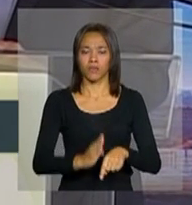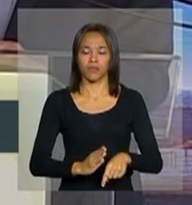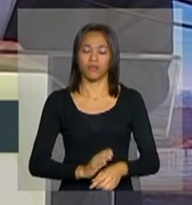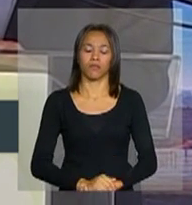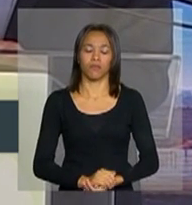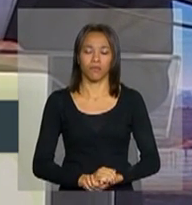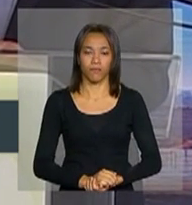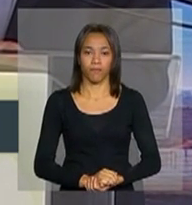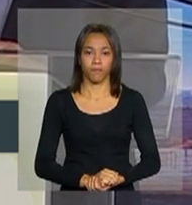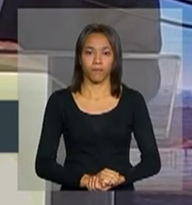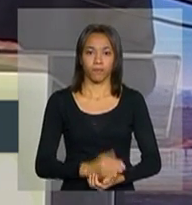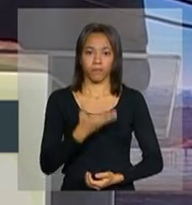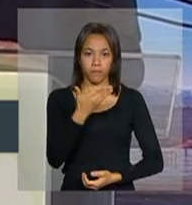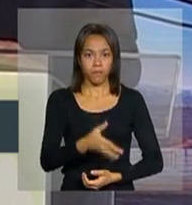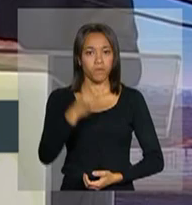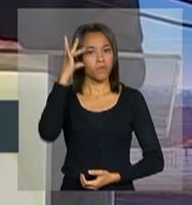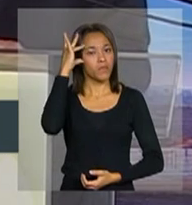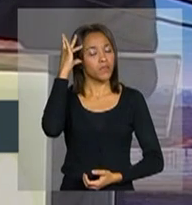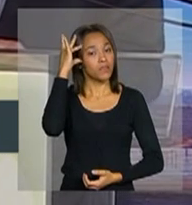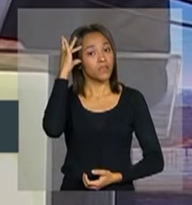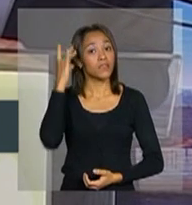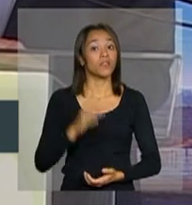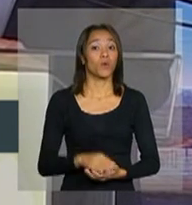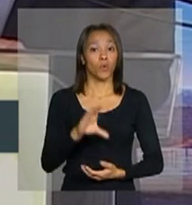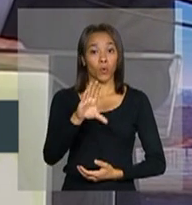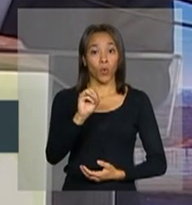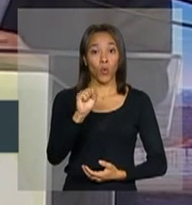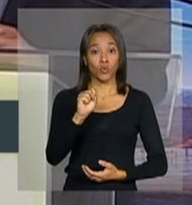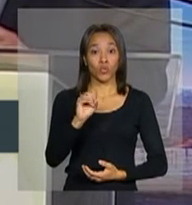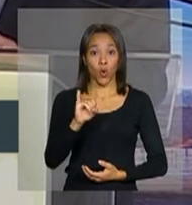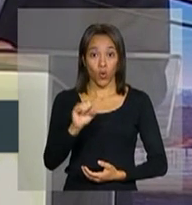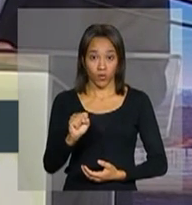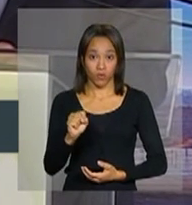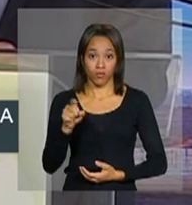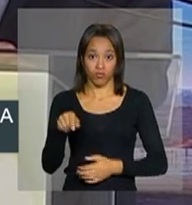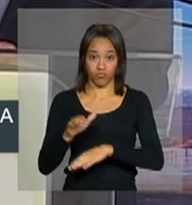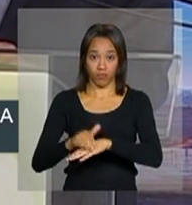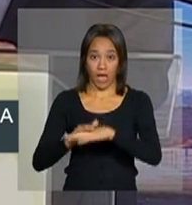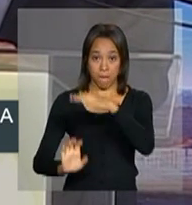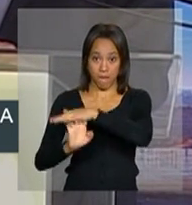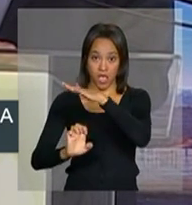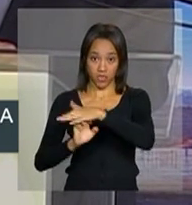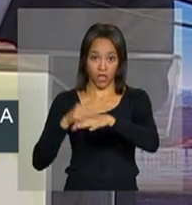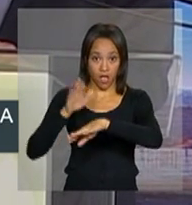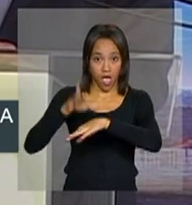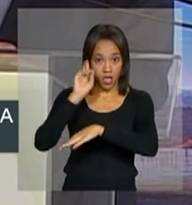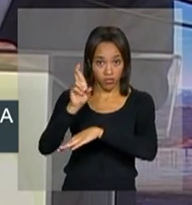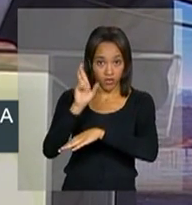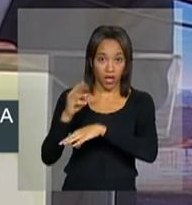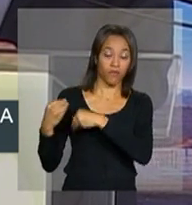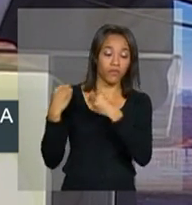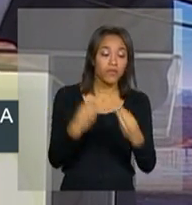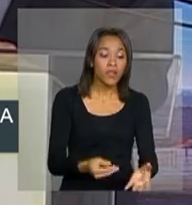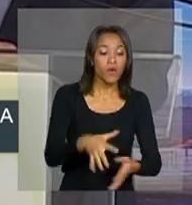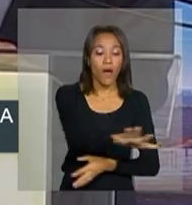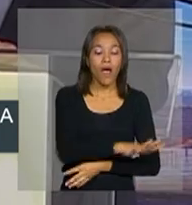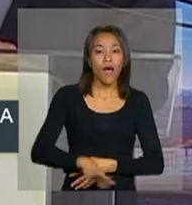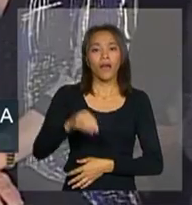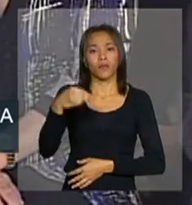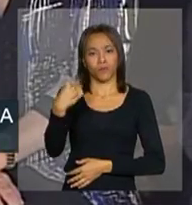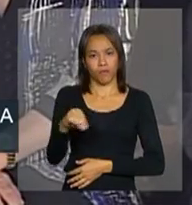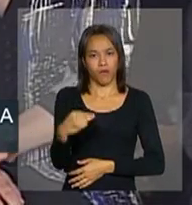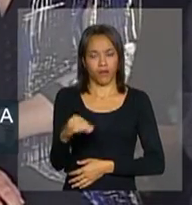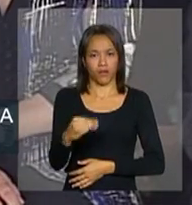Senhora Presidenta, o consórcio que construiu esta hidrelétrica trouxe ao Cerrado Maranhense muito